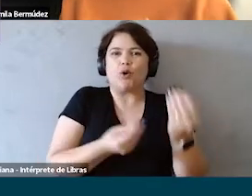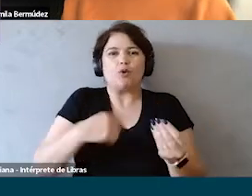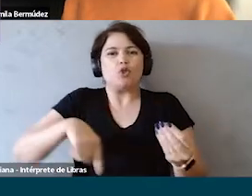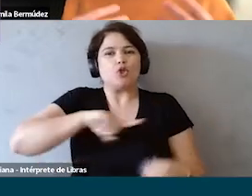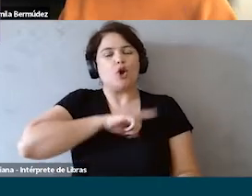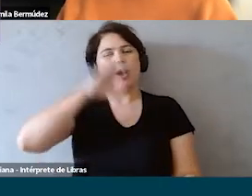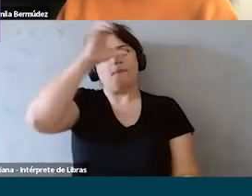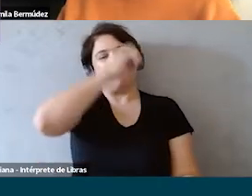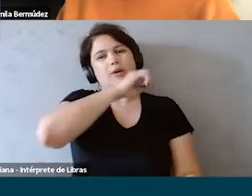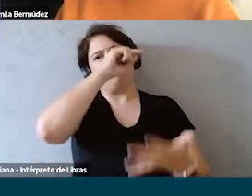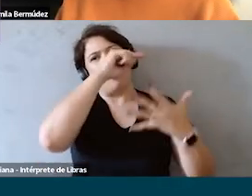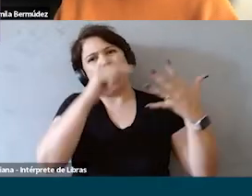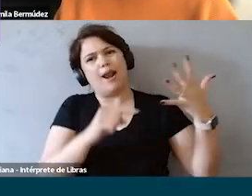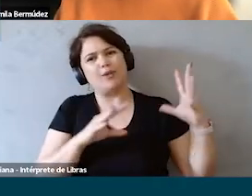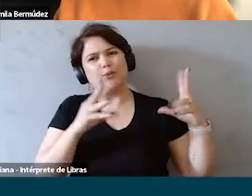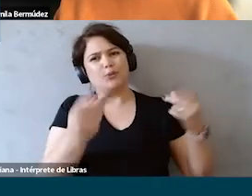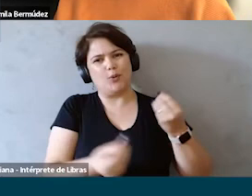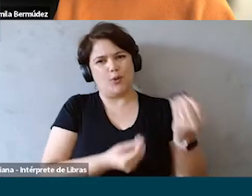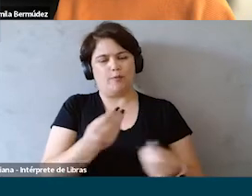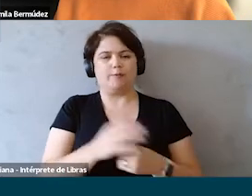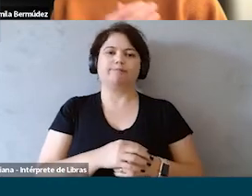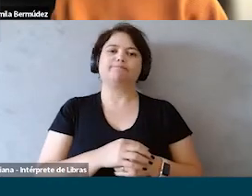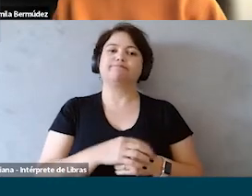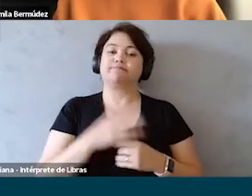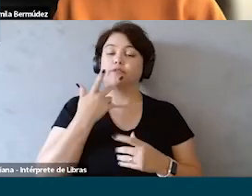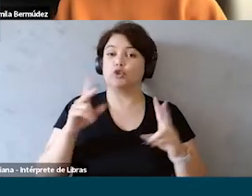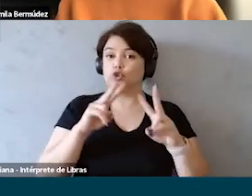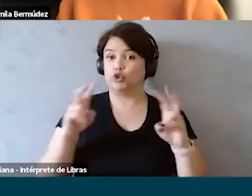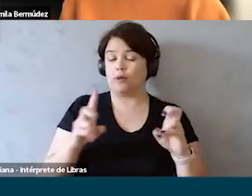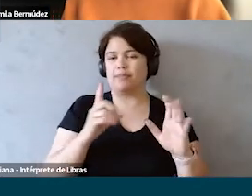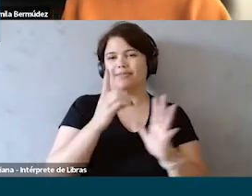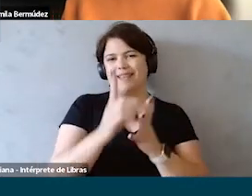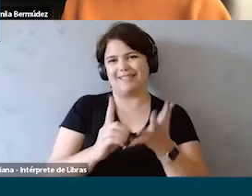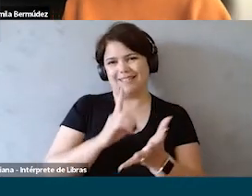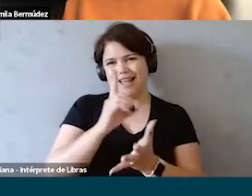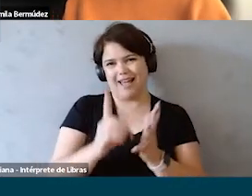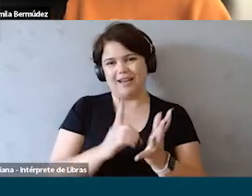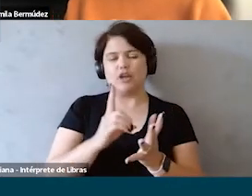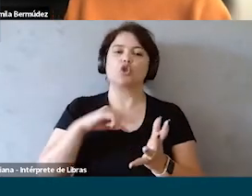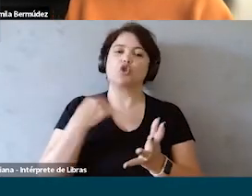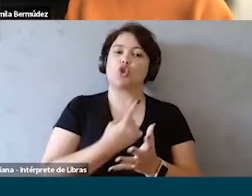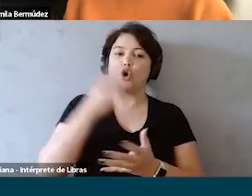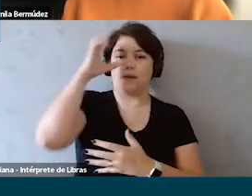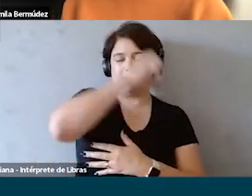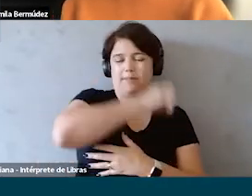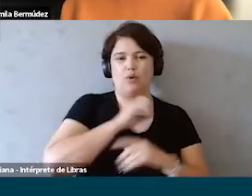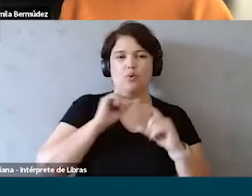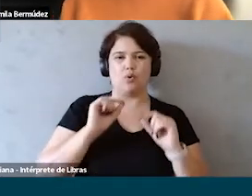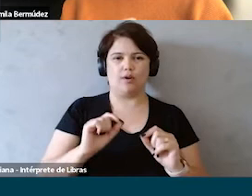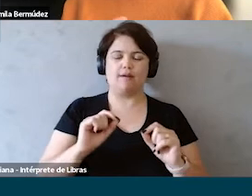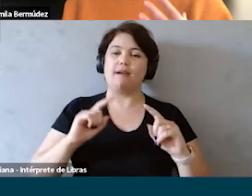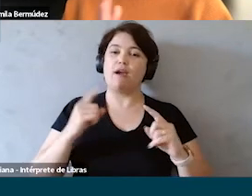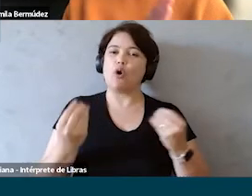do que a gente aprendeu com tudo isso. E, do ponto de vista de design, que a gente pode dizer que foi o nosso grande aprendizado,